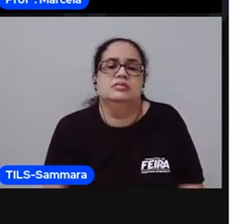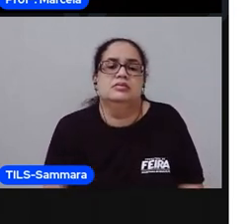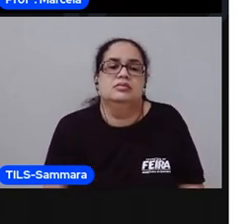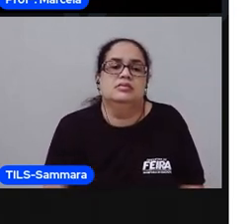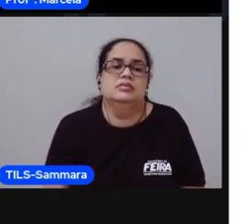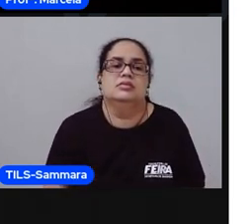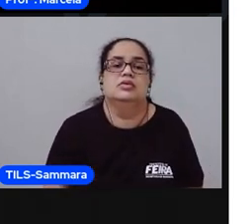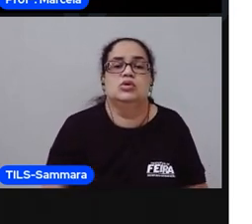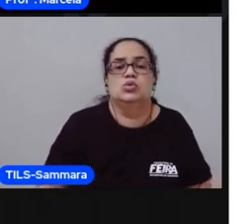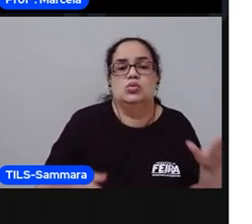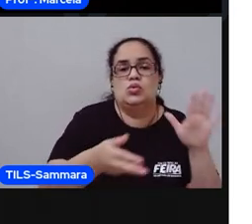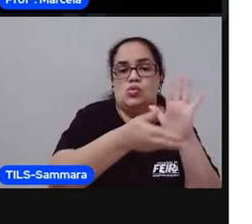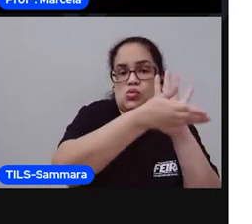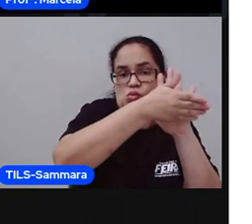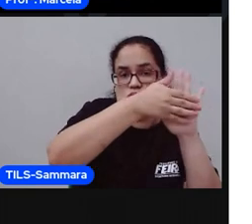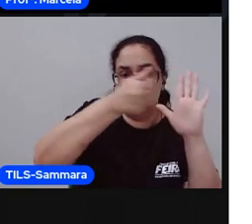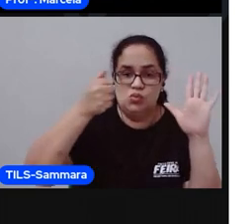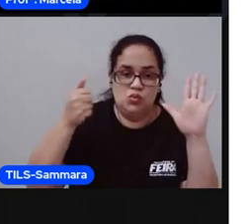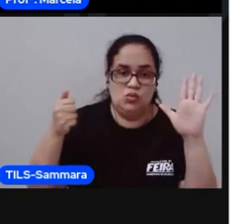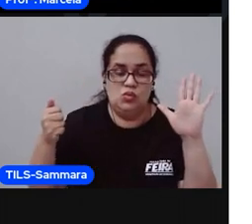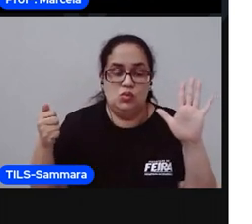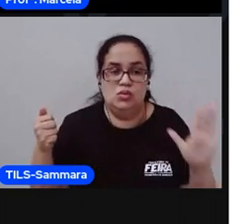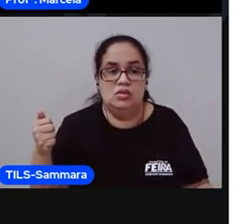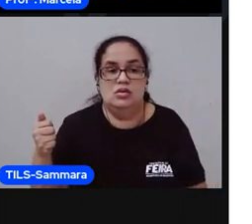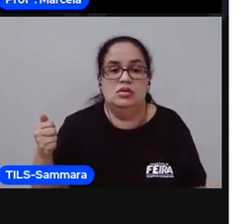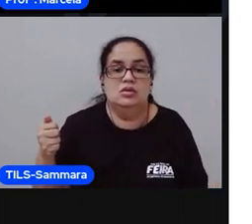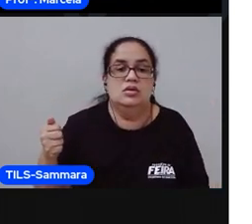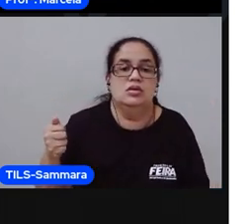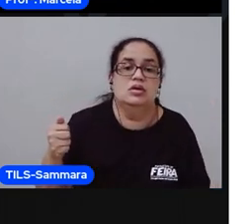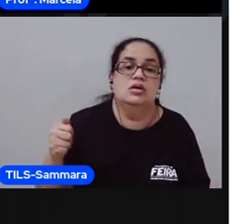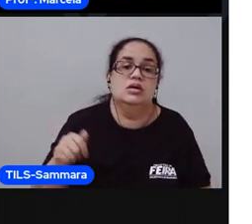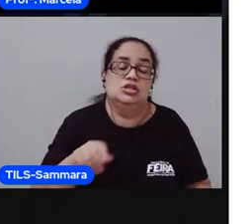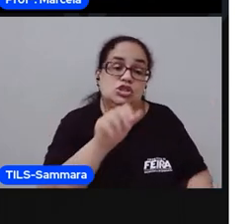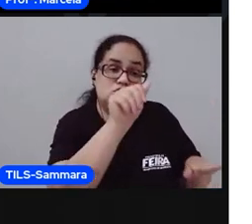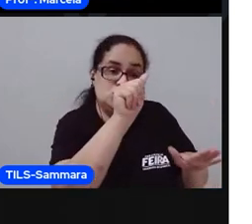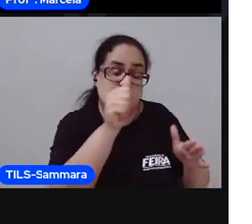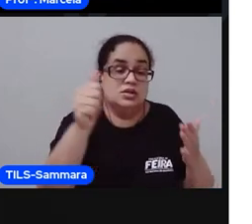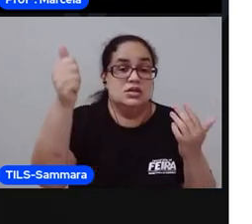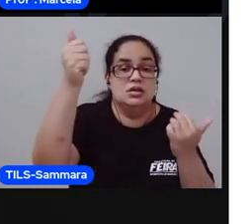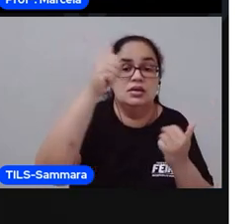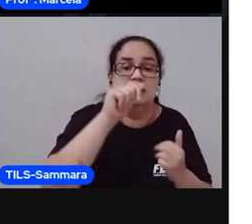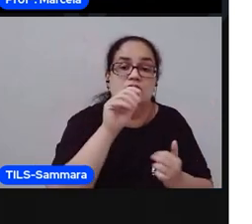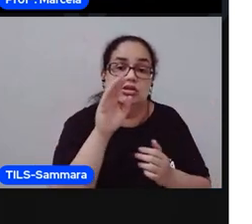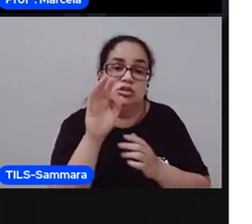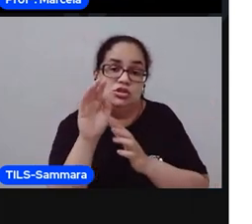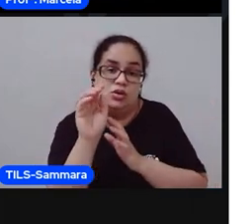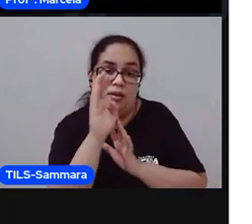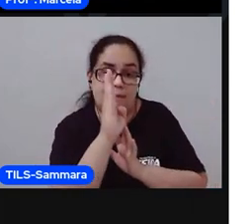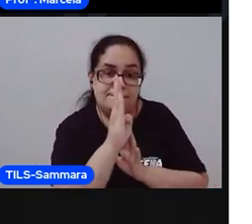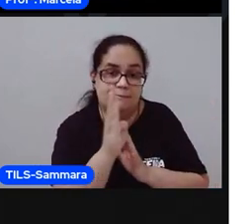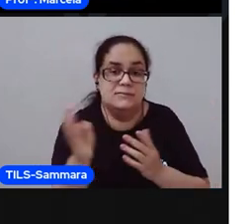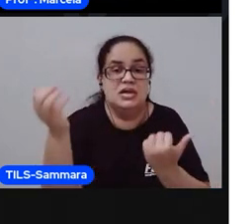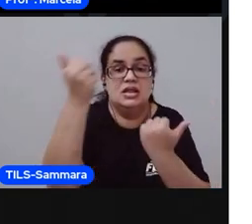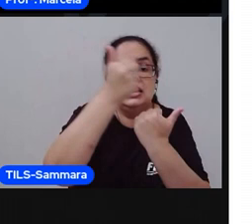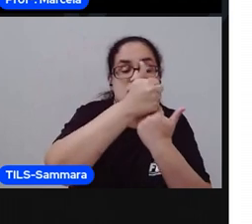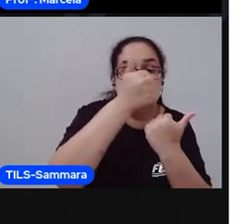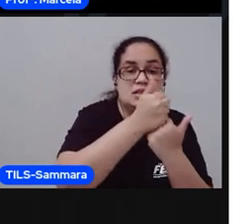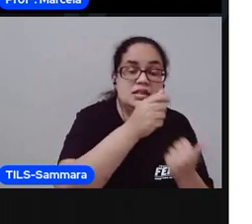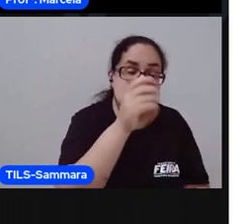Se eu pego um, tiro o A, tiro o B e coloco a letra T,